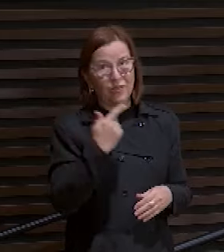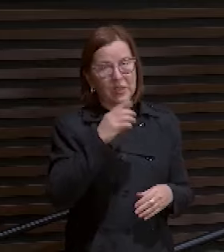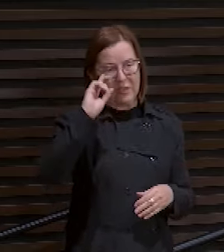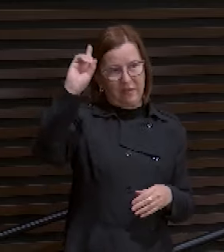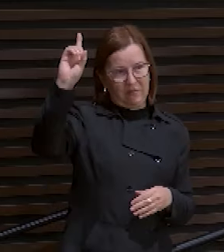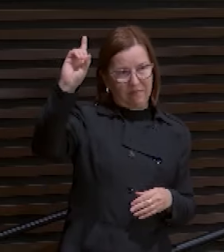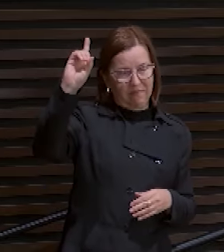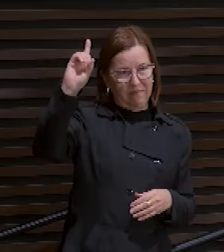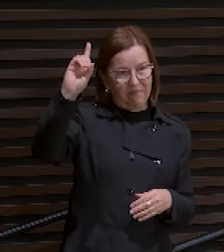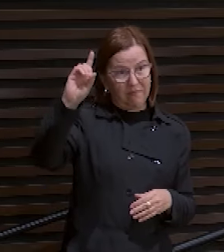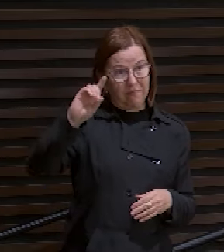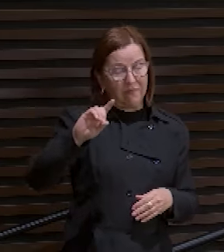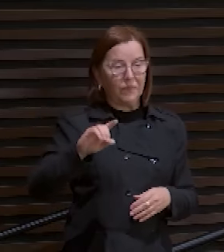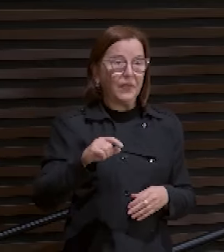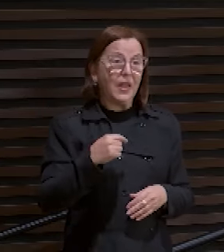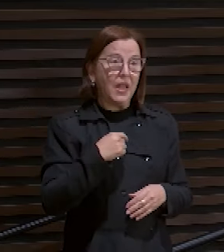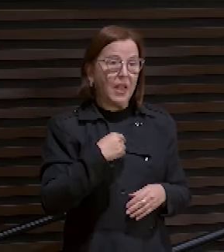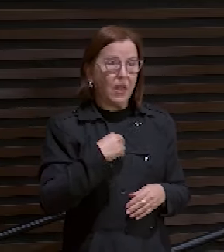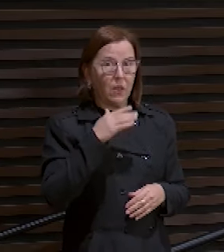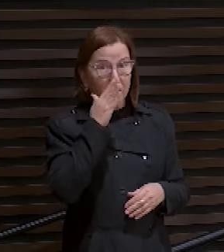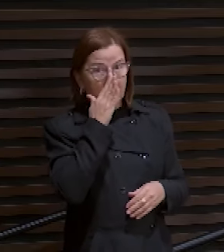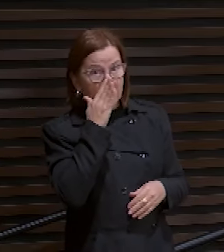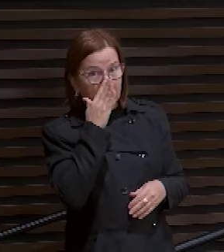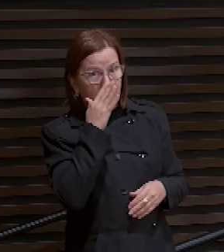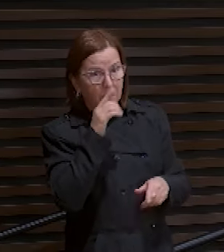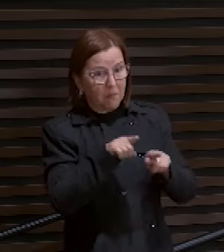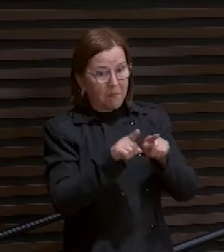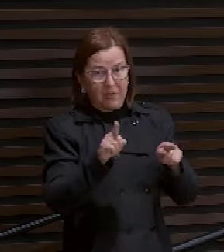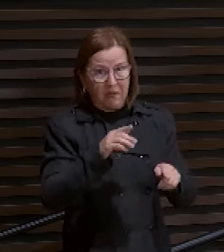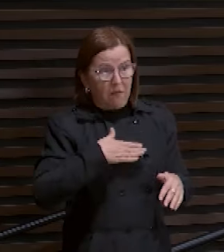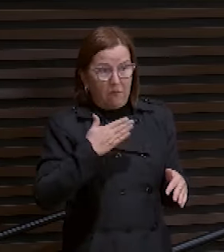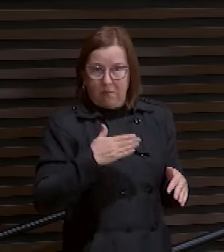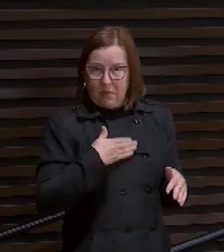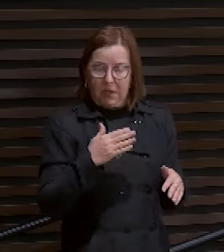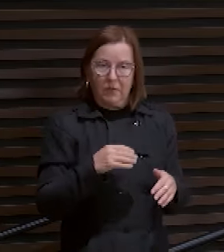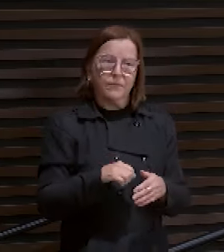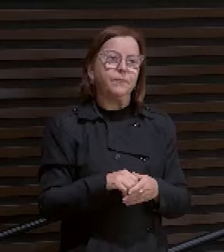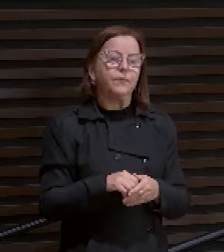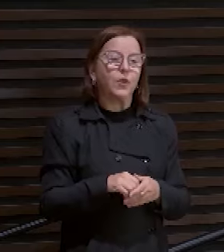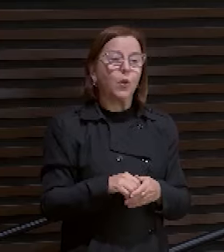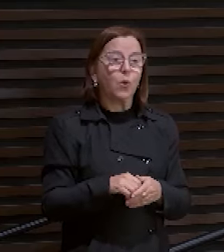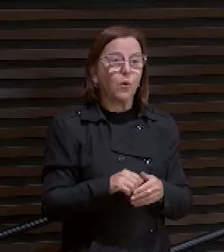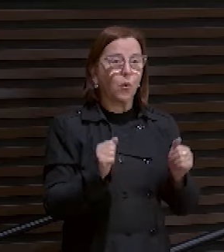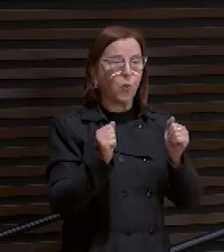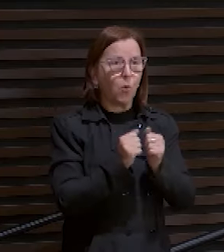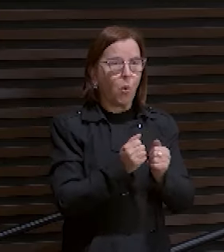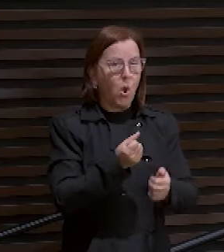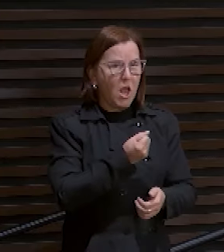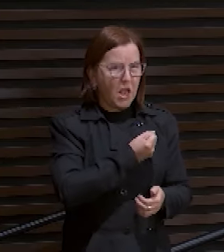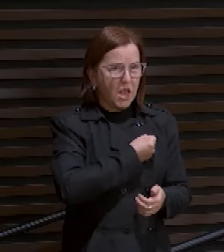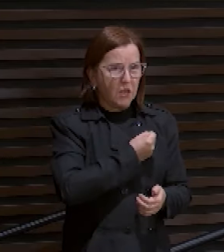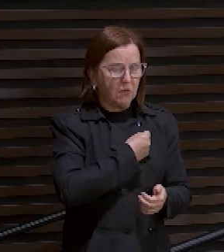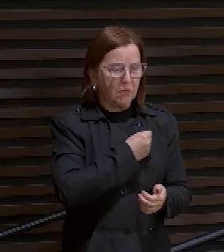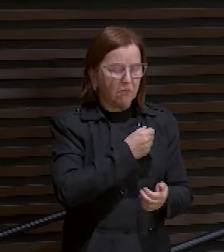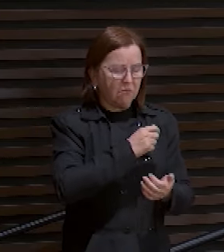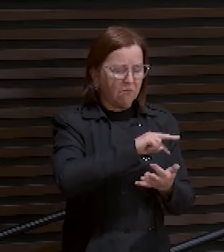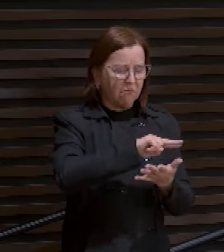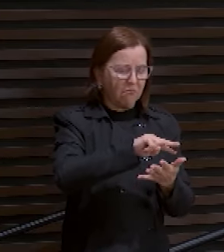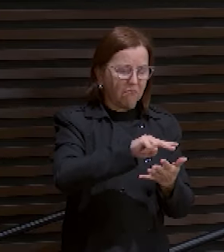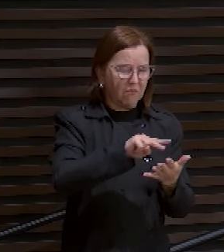Então, eu vou dizer, eu estou impressionado, mas não estou surpreso. Com o número de pessoas depressivas.